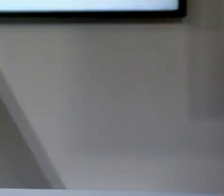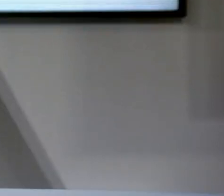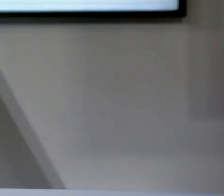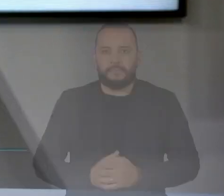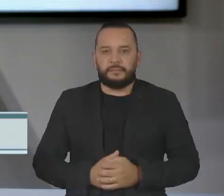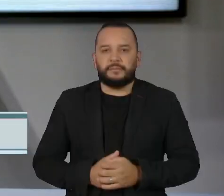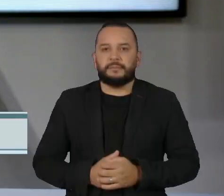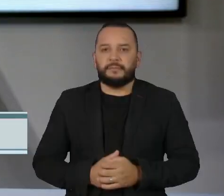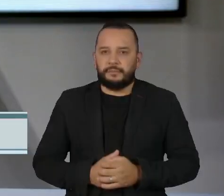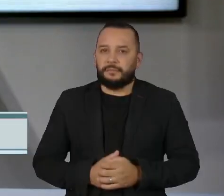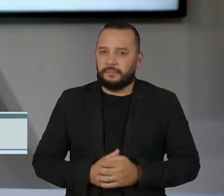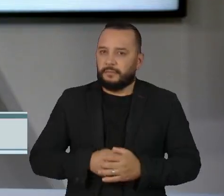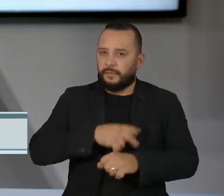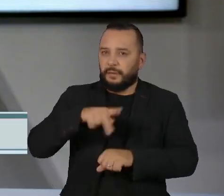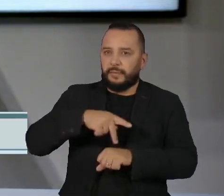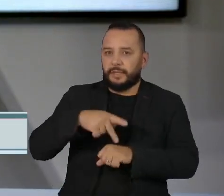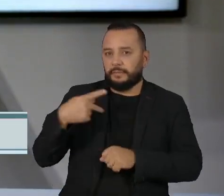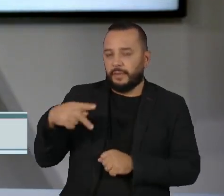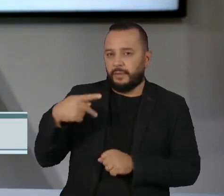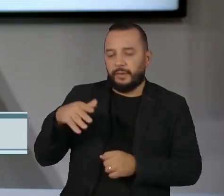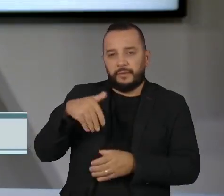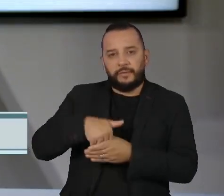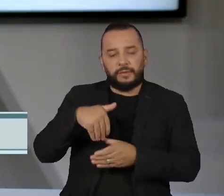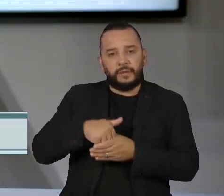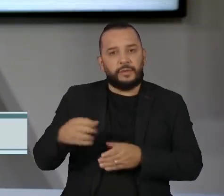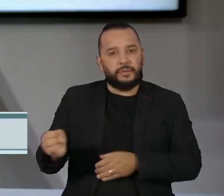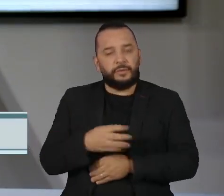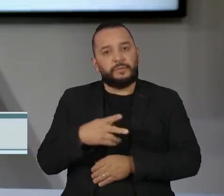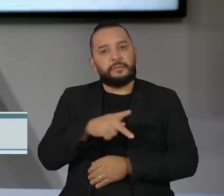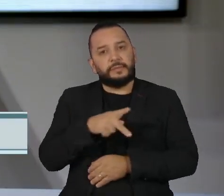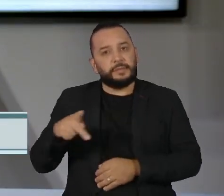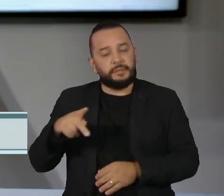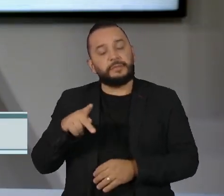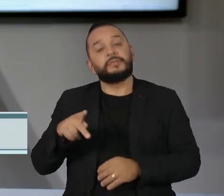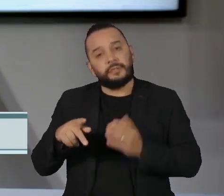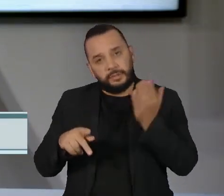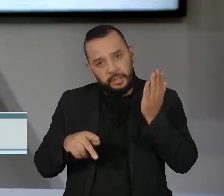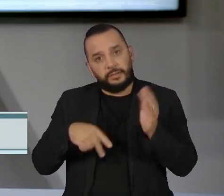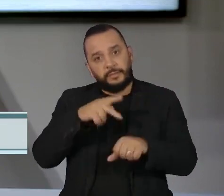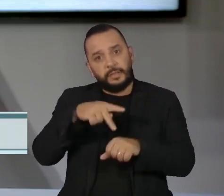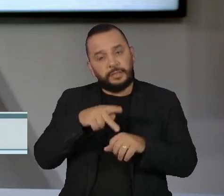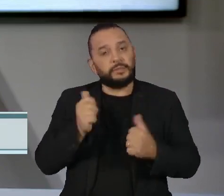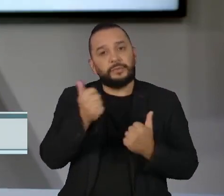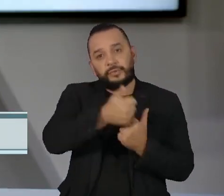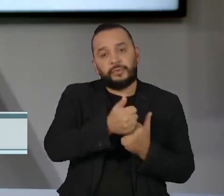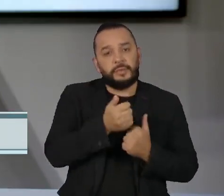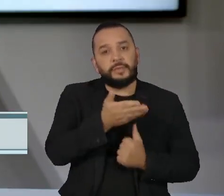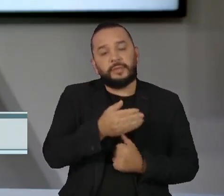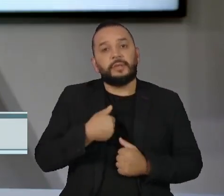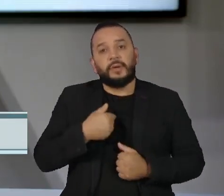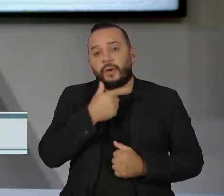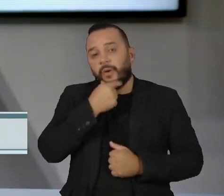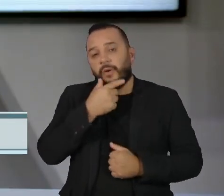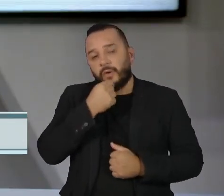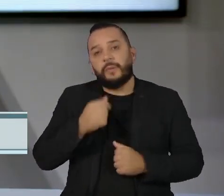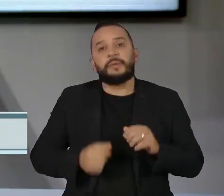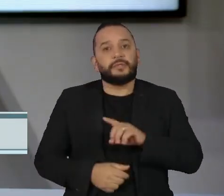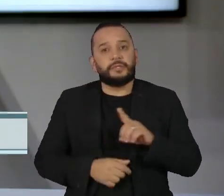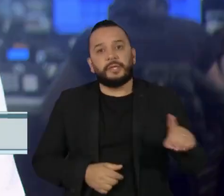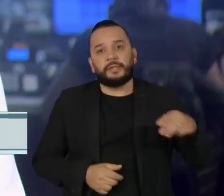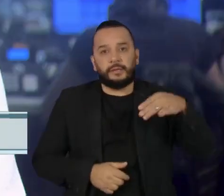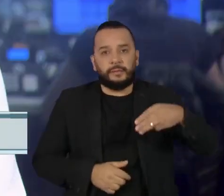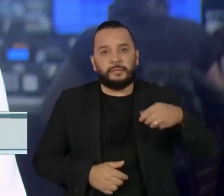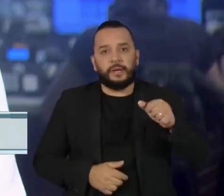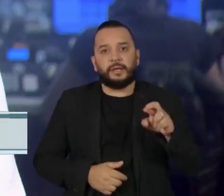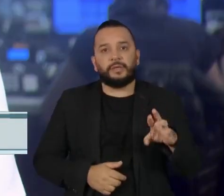Os paraguaios vão escolher nas urnas o novo presidente do país para ocupar o lugar do atual, o político de direita Mário Abdo Benítez.